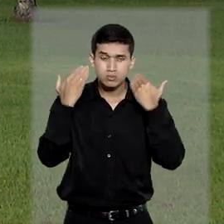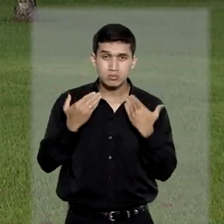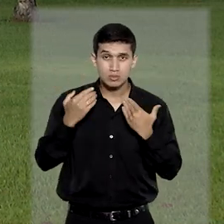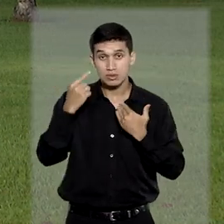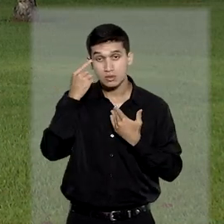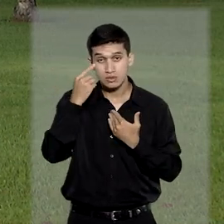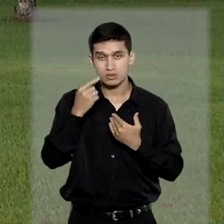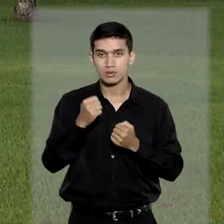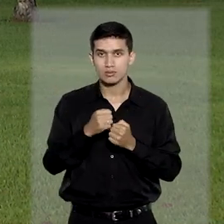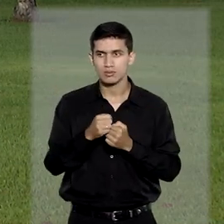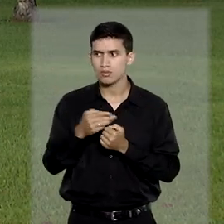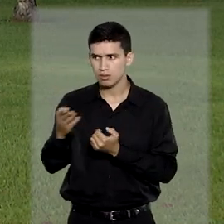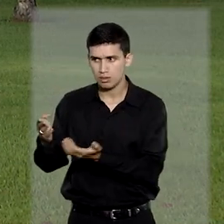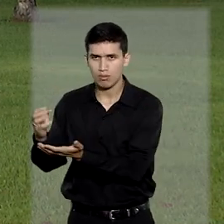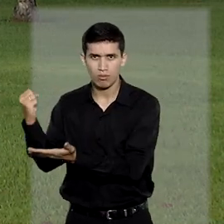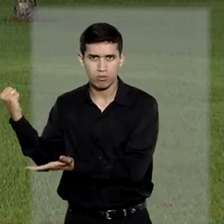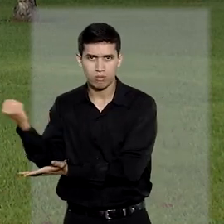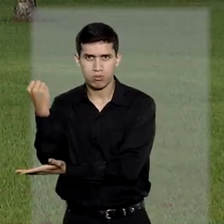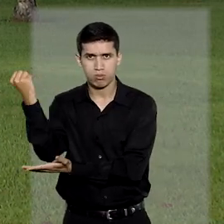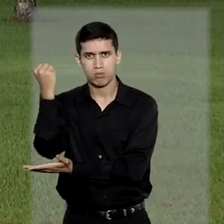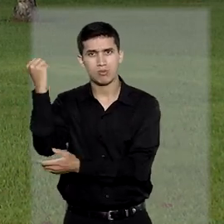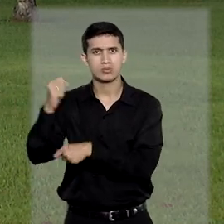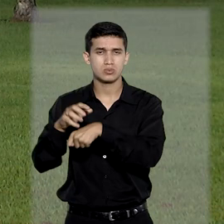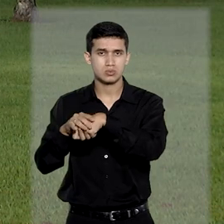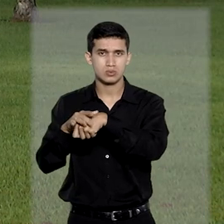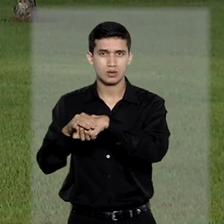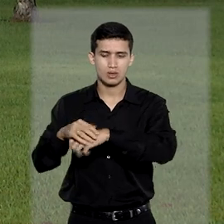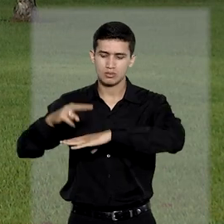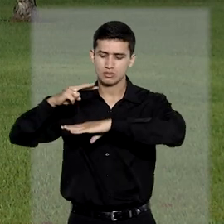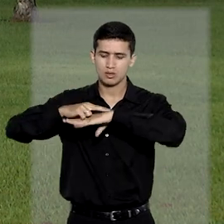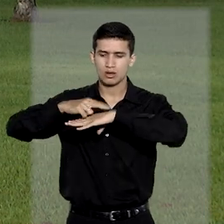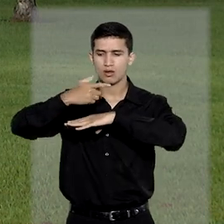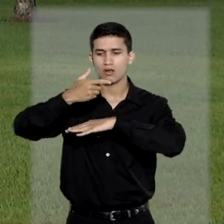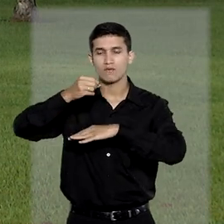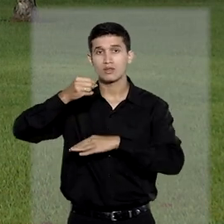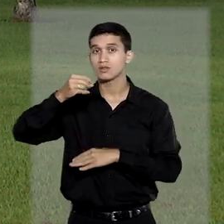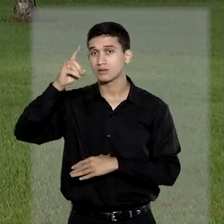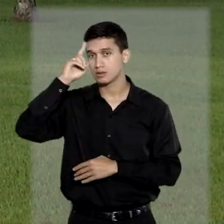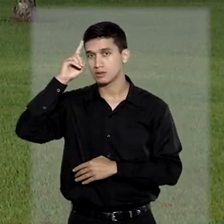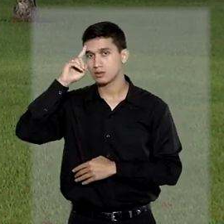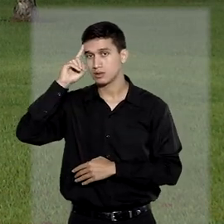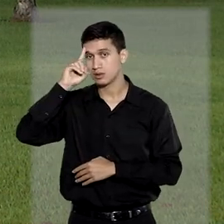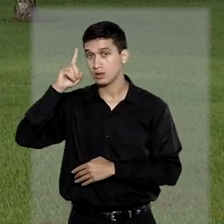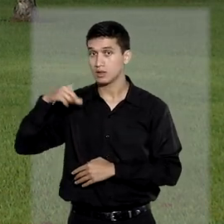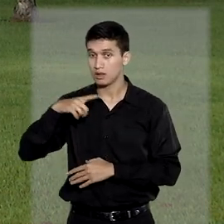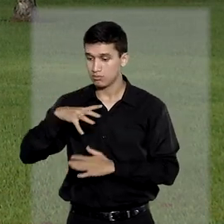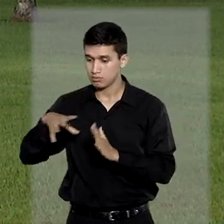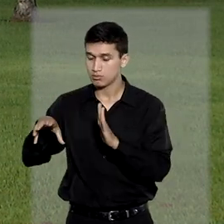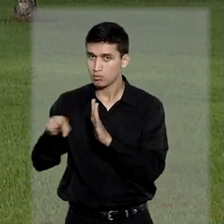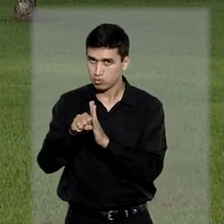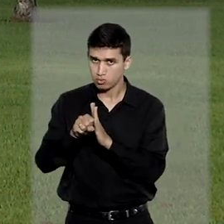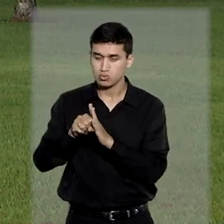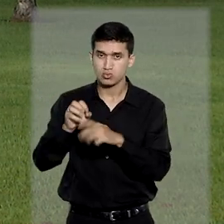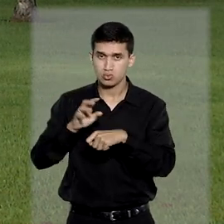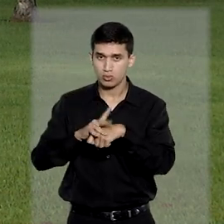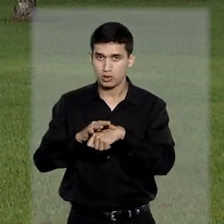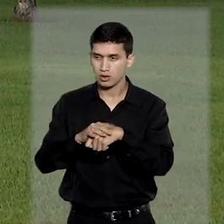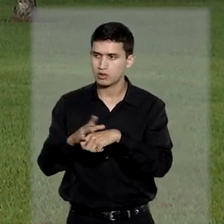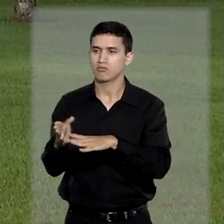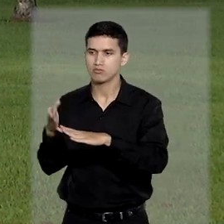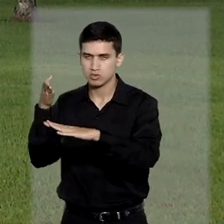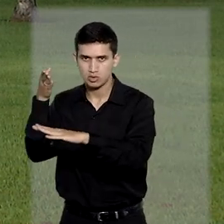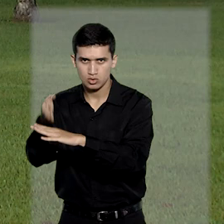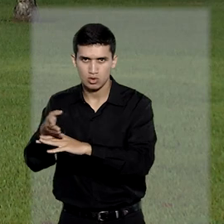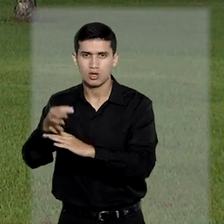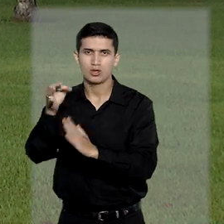ao agravamento do quadro clínico, ela ficou internada por 20 dias. Diagnosticada com a síndrome de Steven Johnson, a consumidora